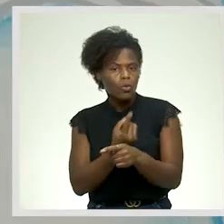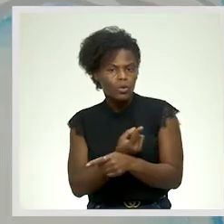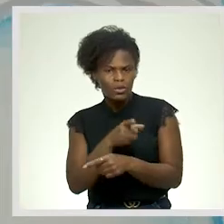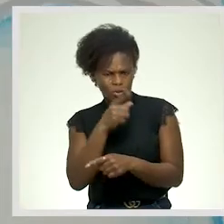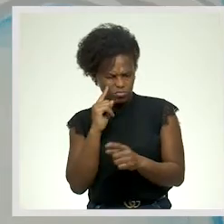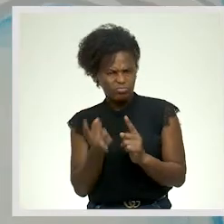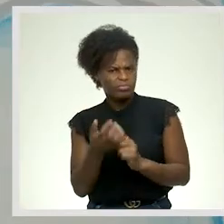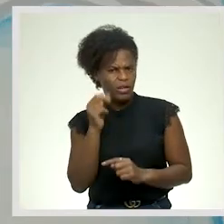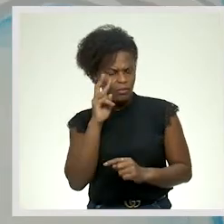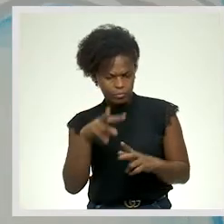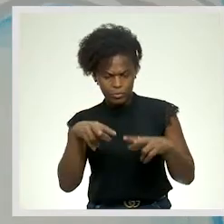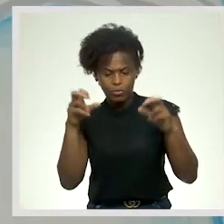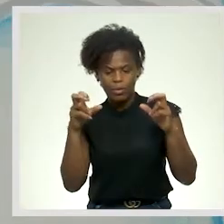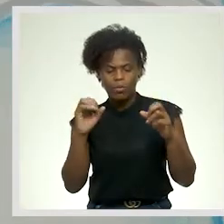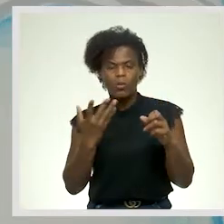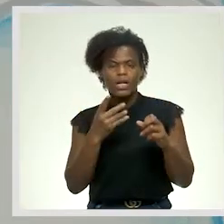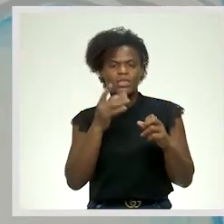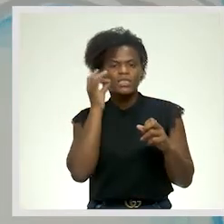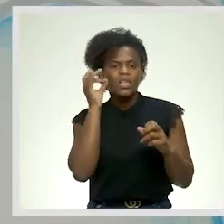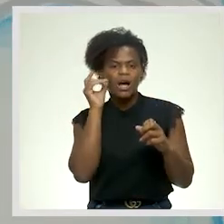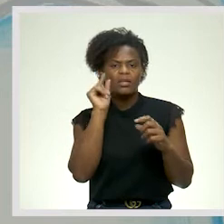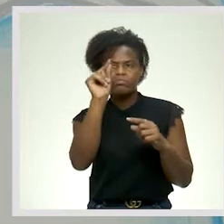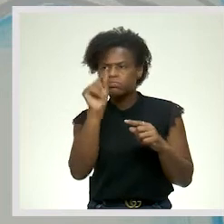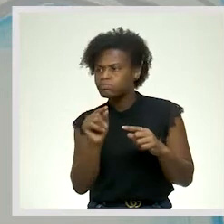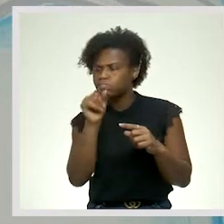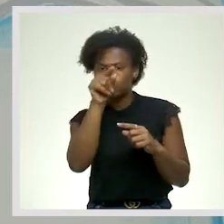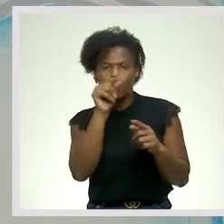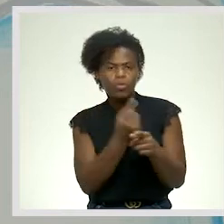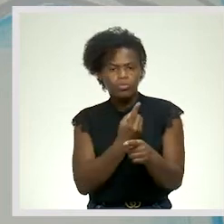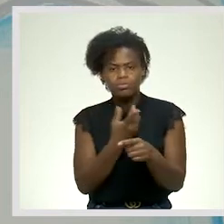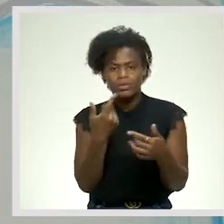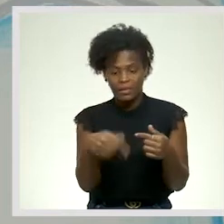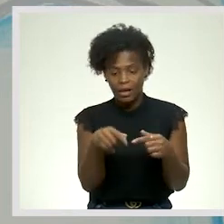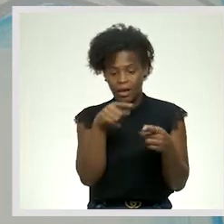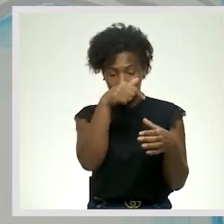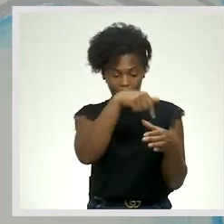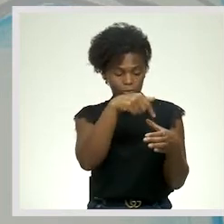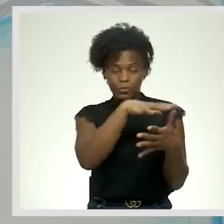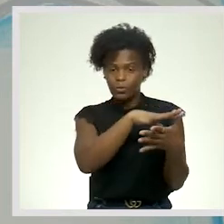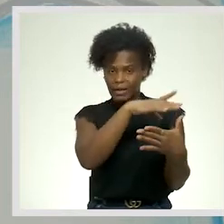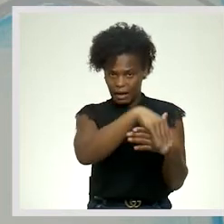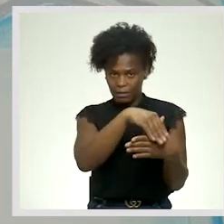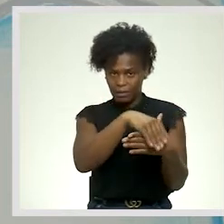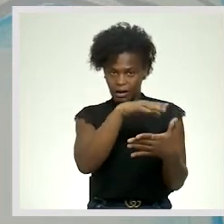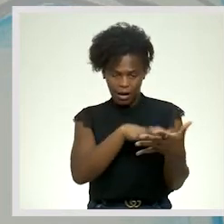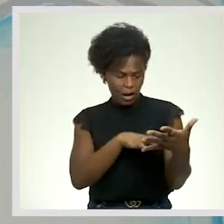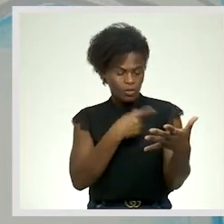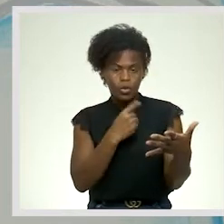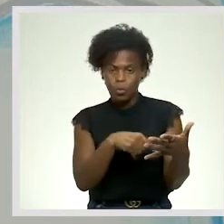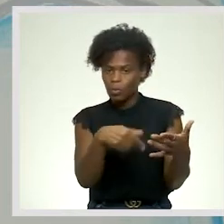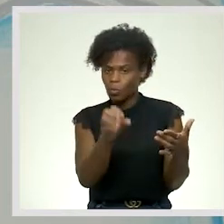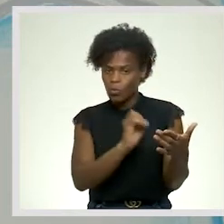conseguiu descobrir tipos de sinais de pontuação que temos dentro da carta anónima?